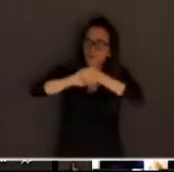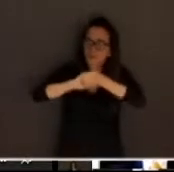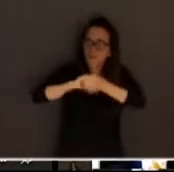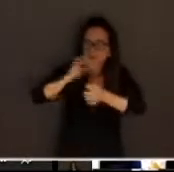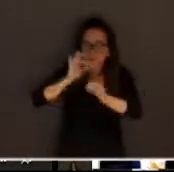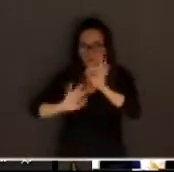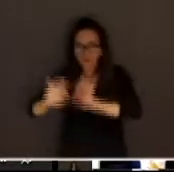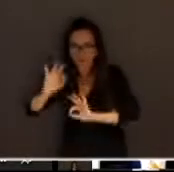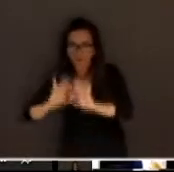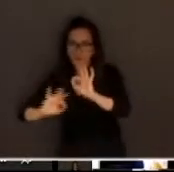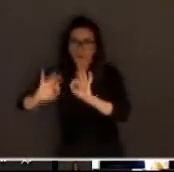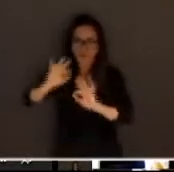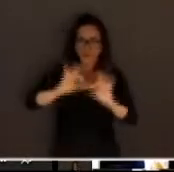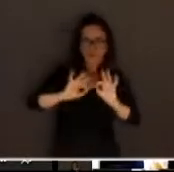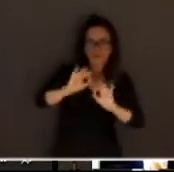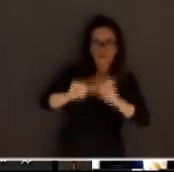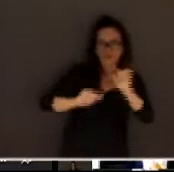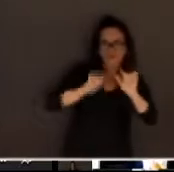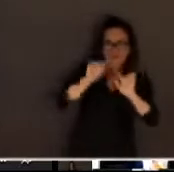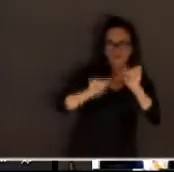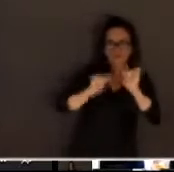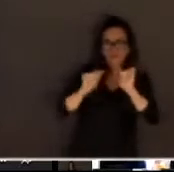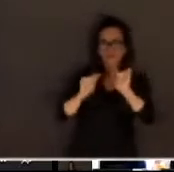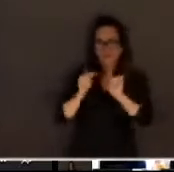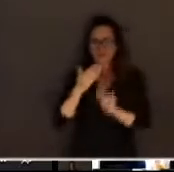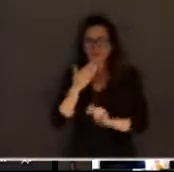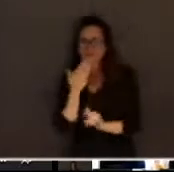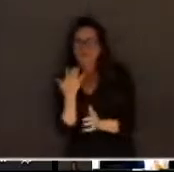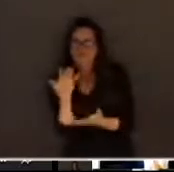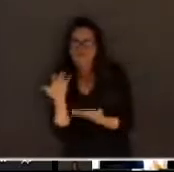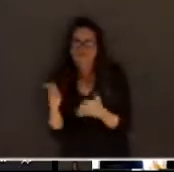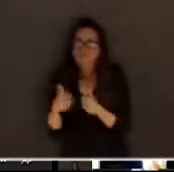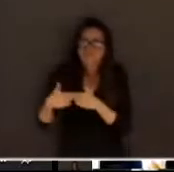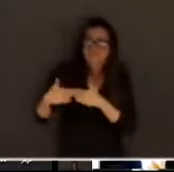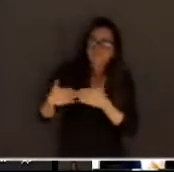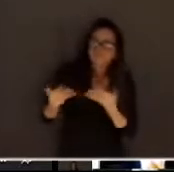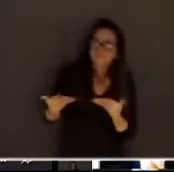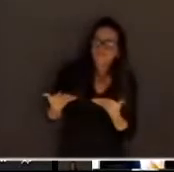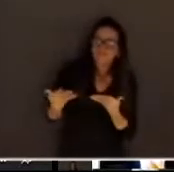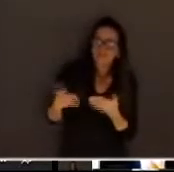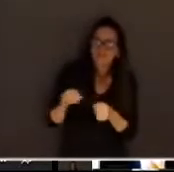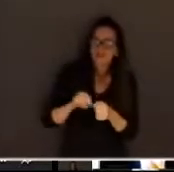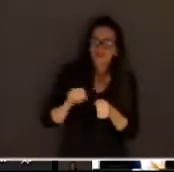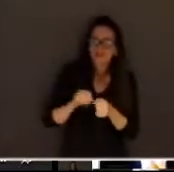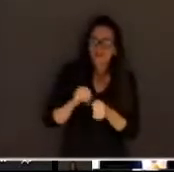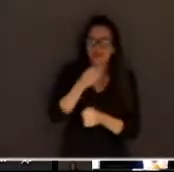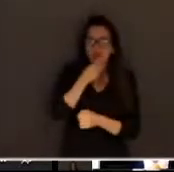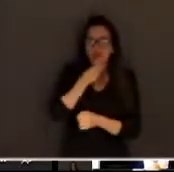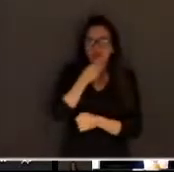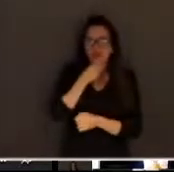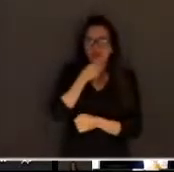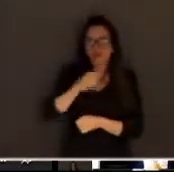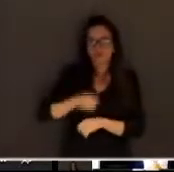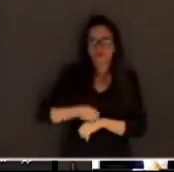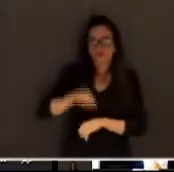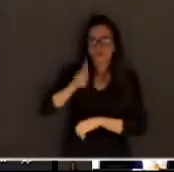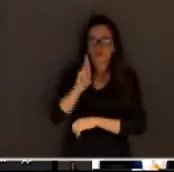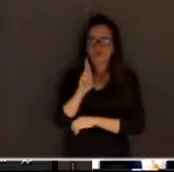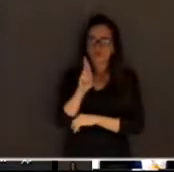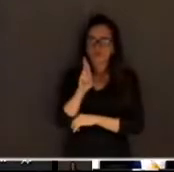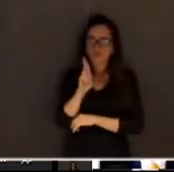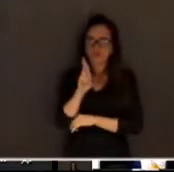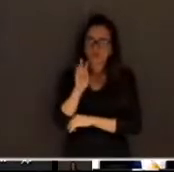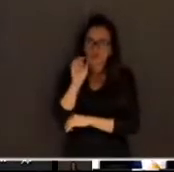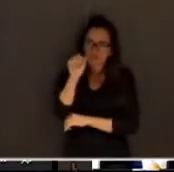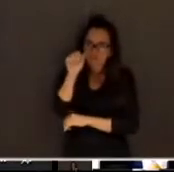trabalhos e peço licença para fazê-lo na pessoa do doutor Dani Salles Silva, eminente